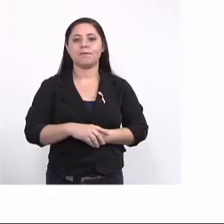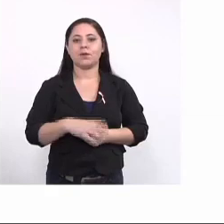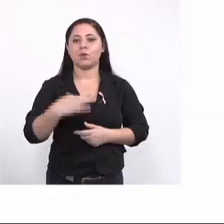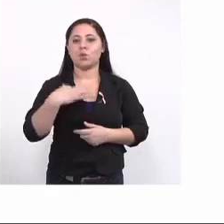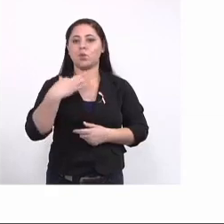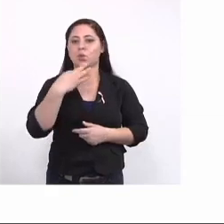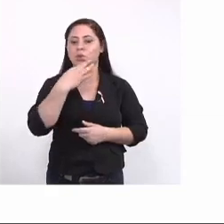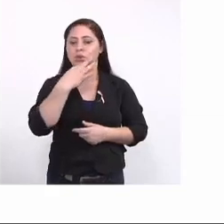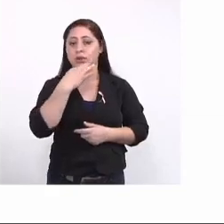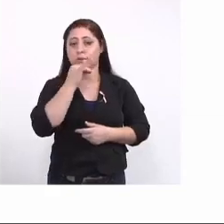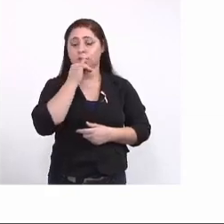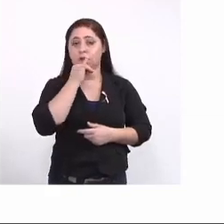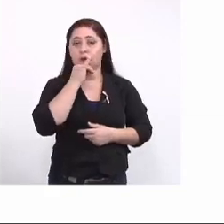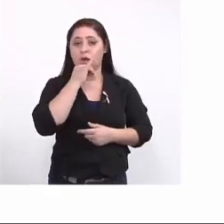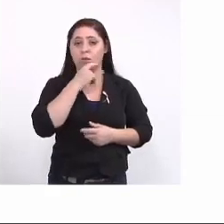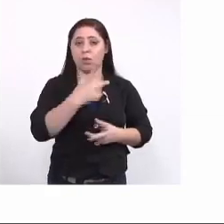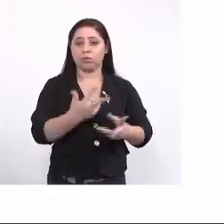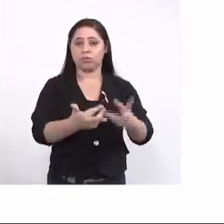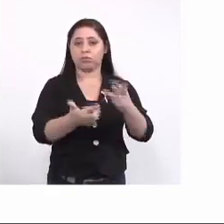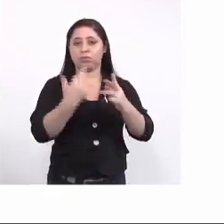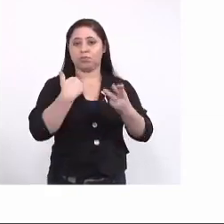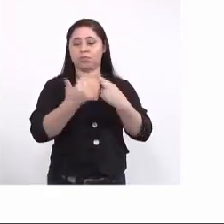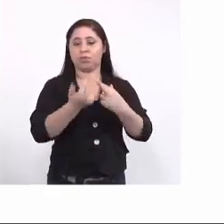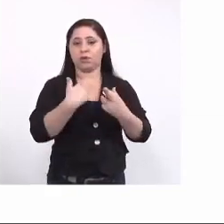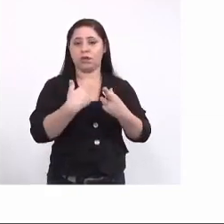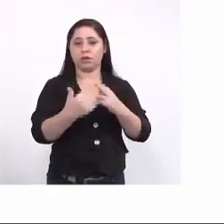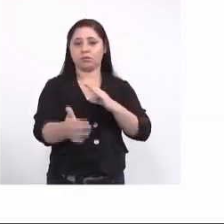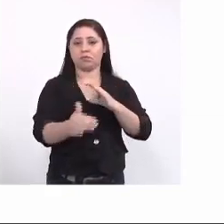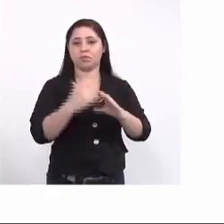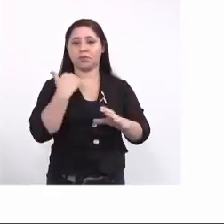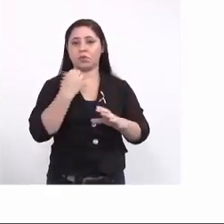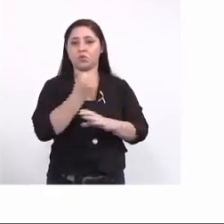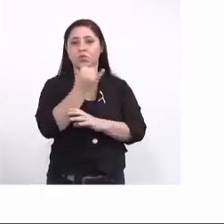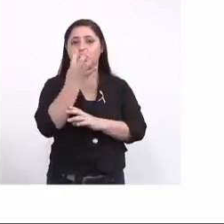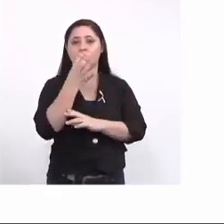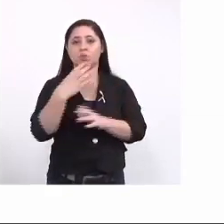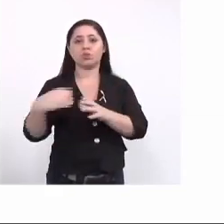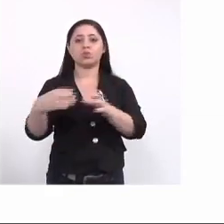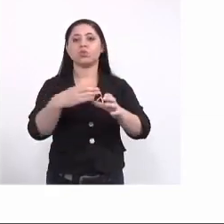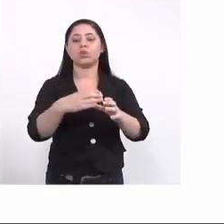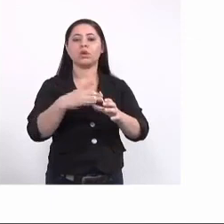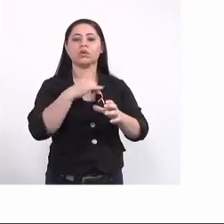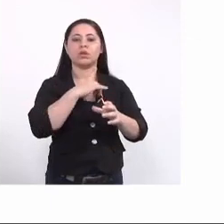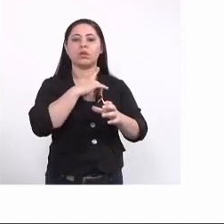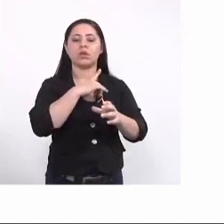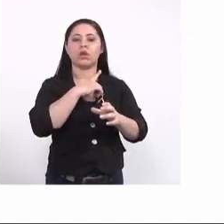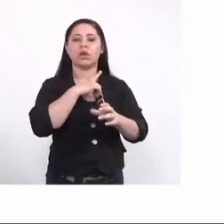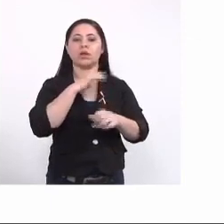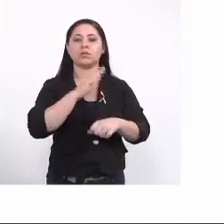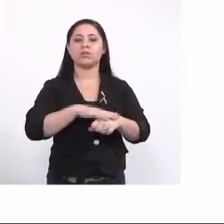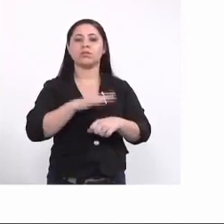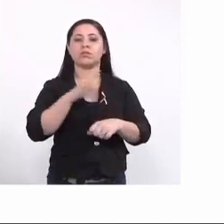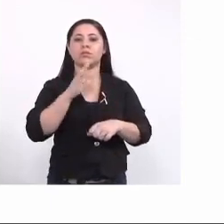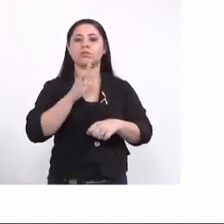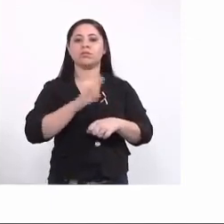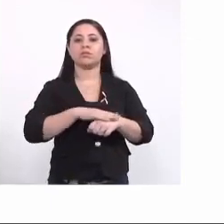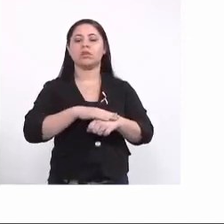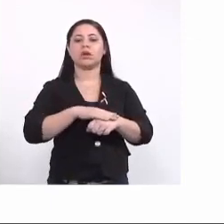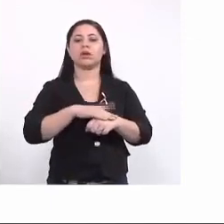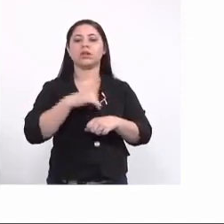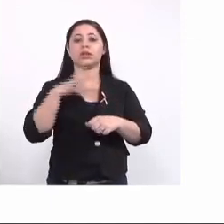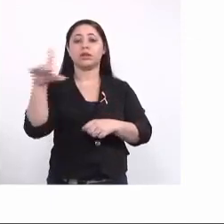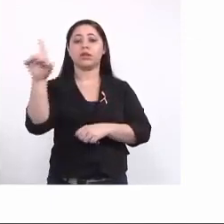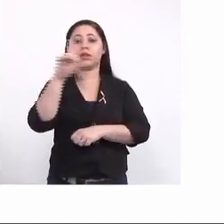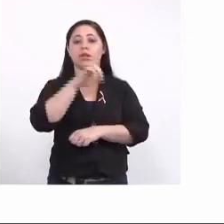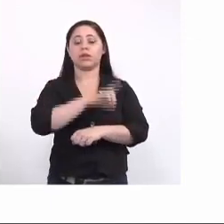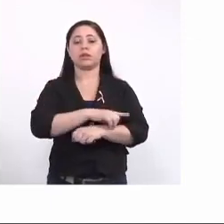recebo o Sinan ele recebe todos os números de quais são os lugares que estão tendo incidência de